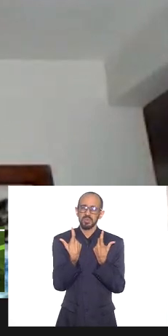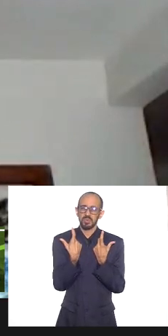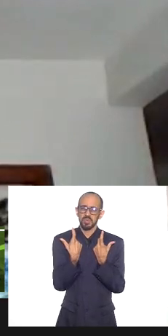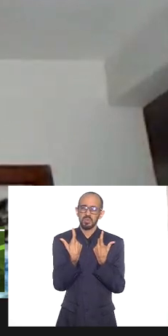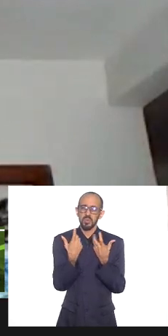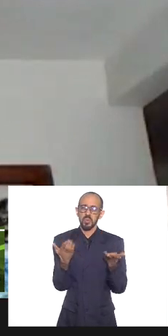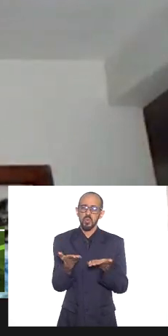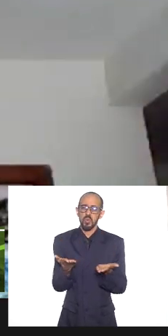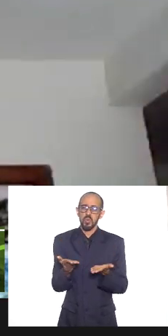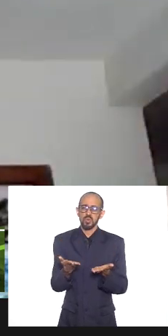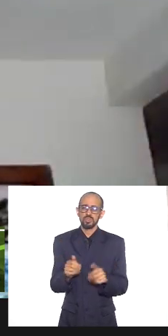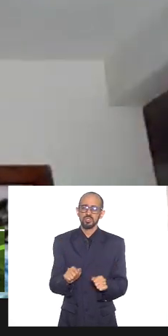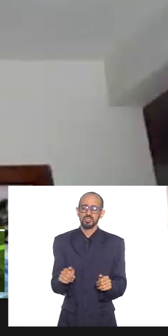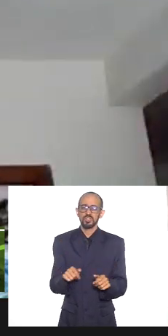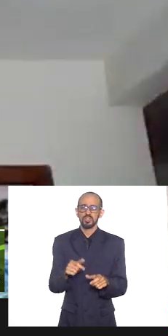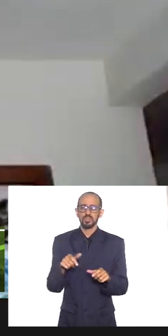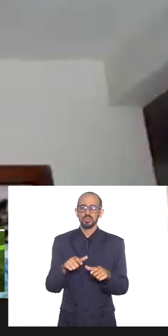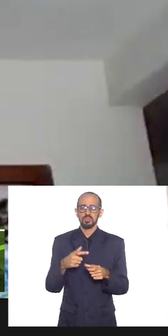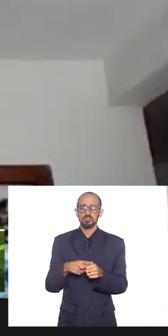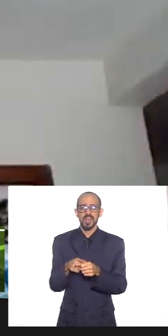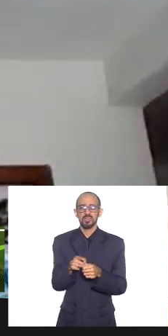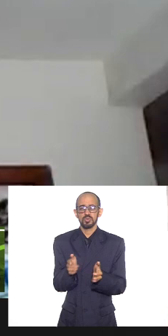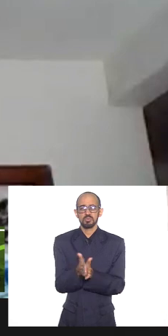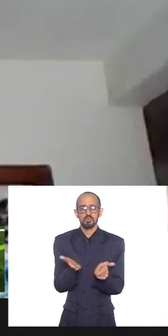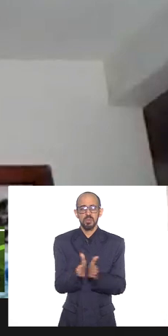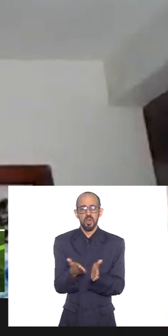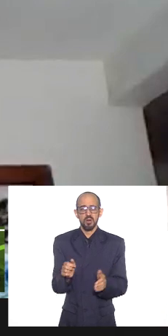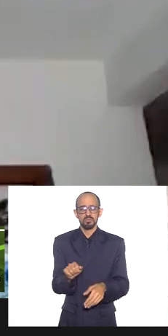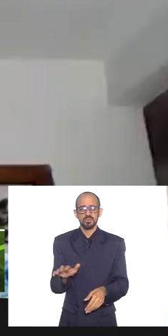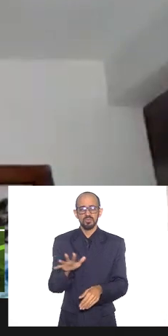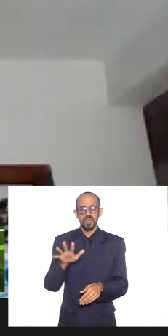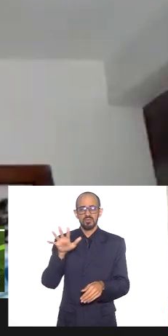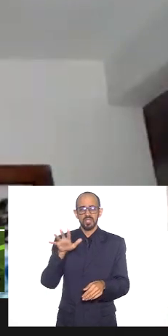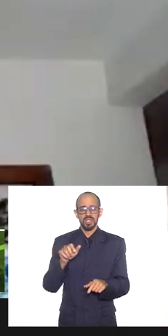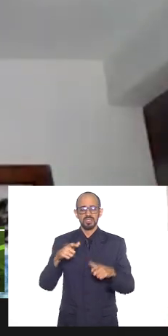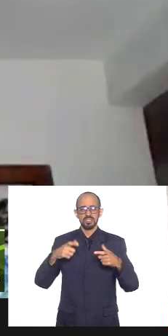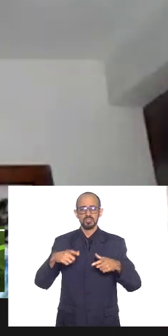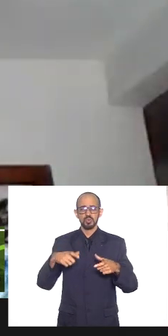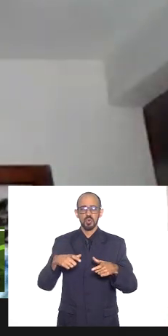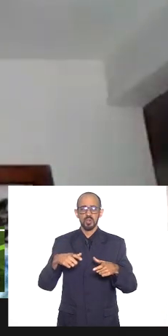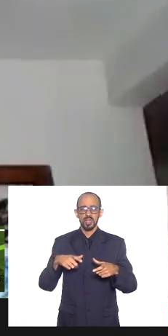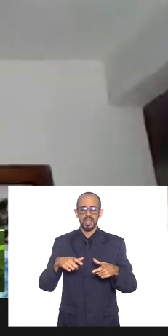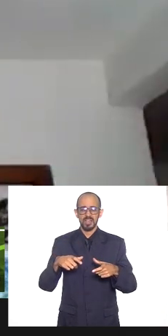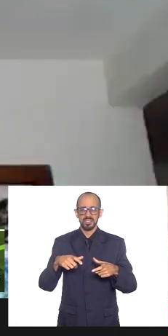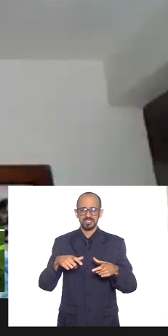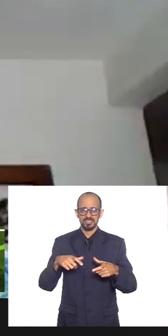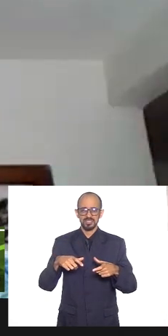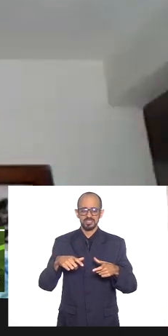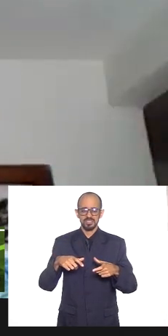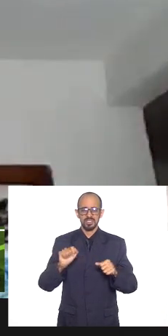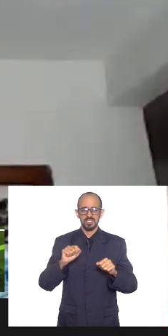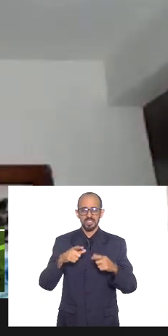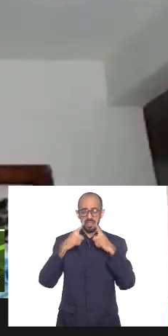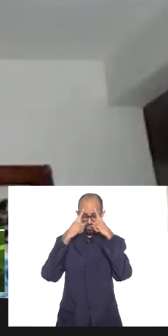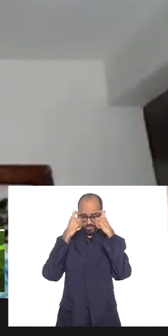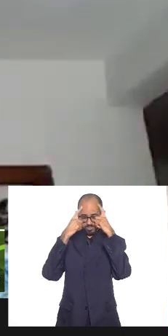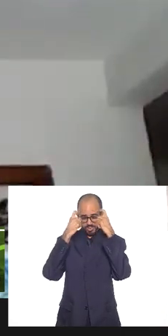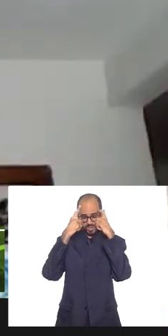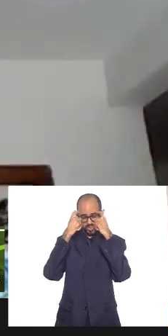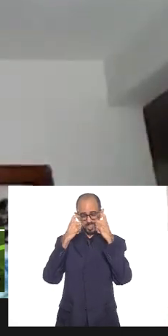periferias as favelas as comunidades sejam locais sejam territórios em que a violência